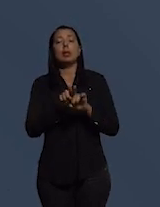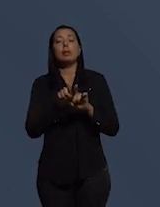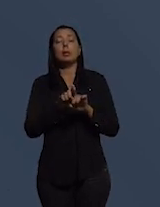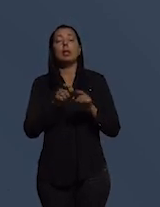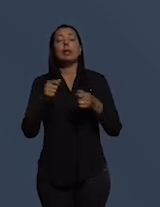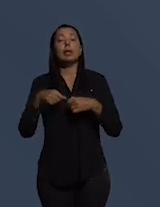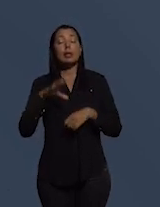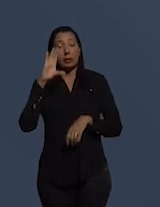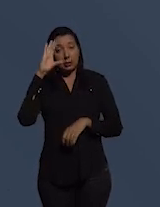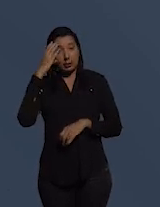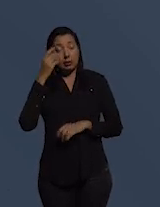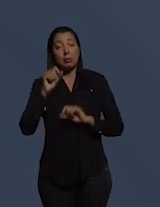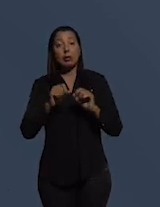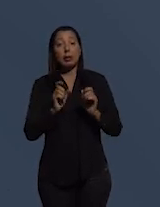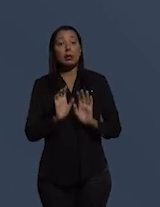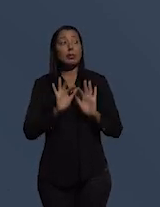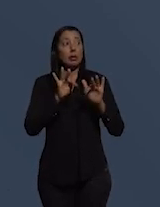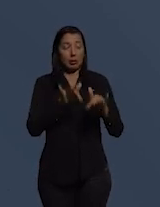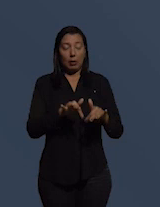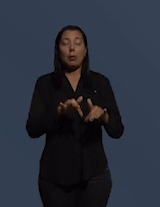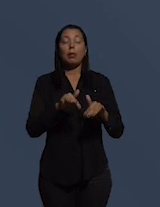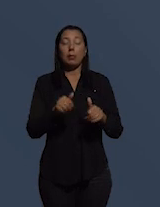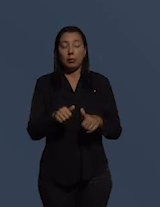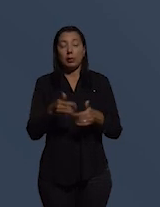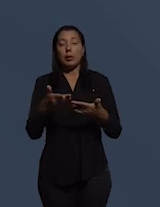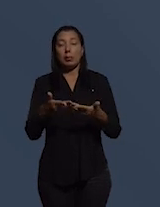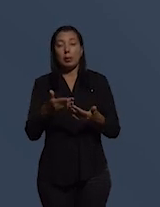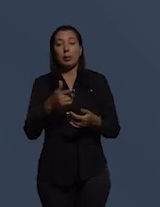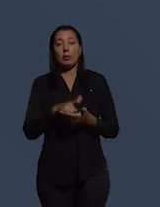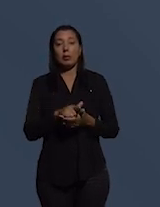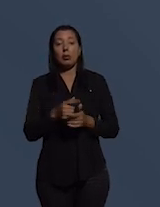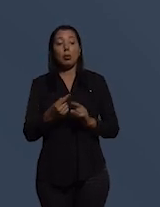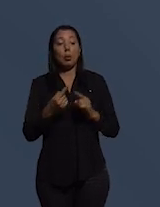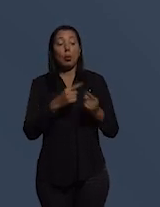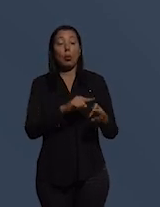decisões sejam finais e possam ser irreversíveis